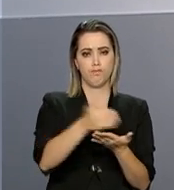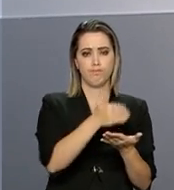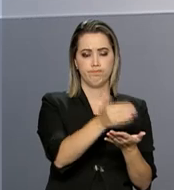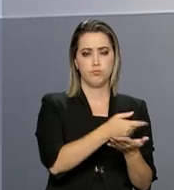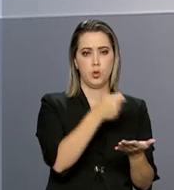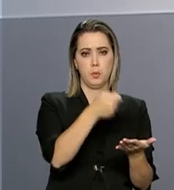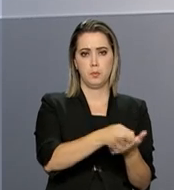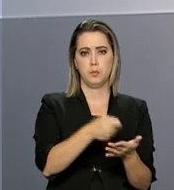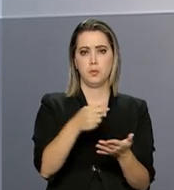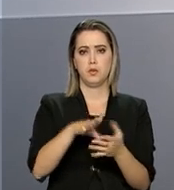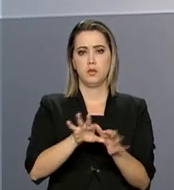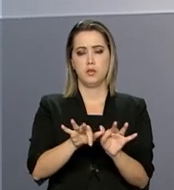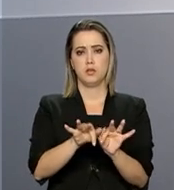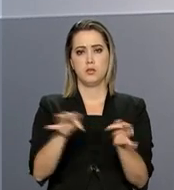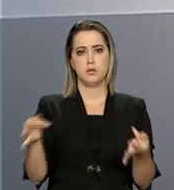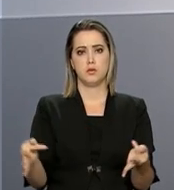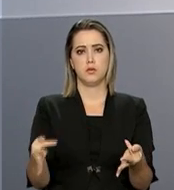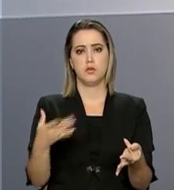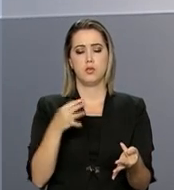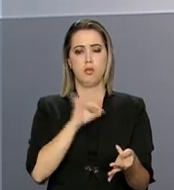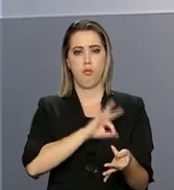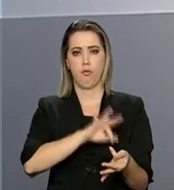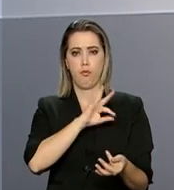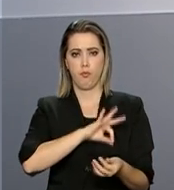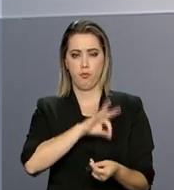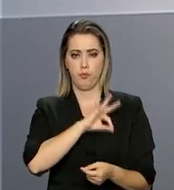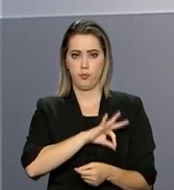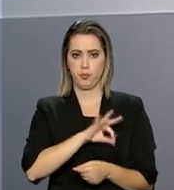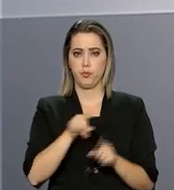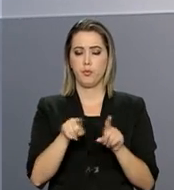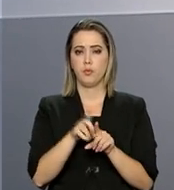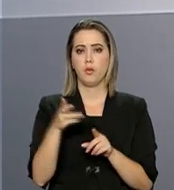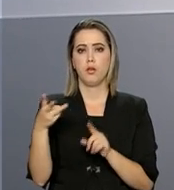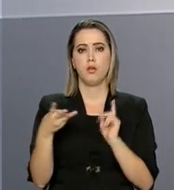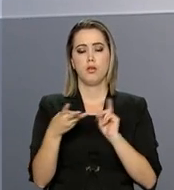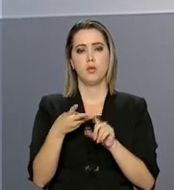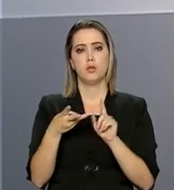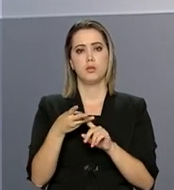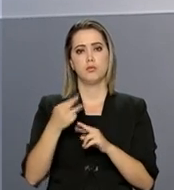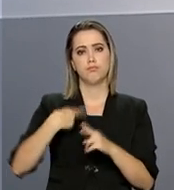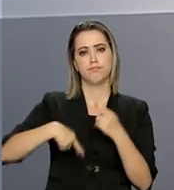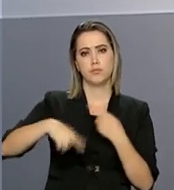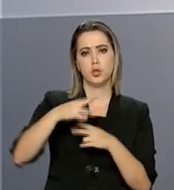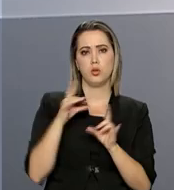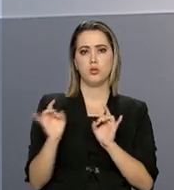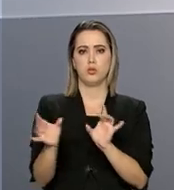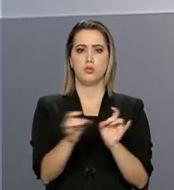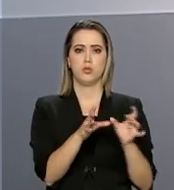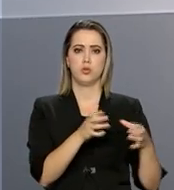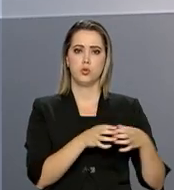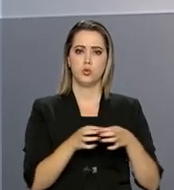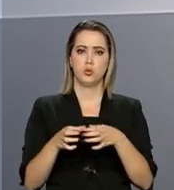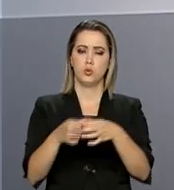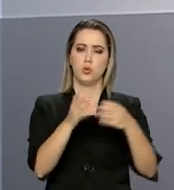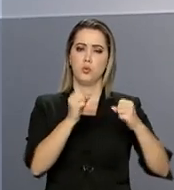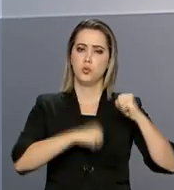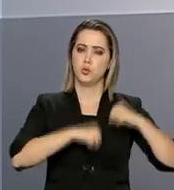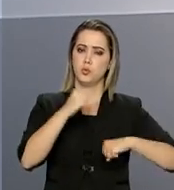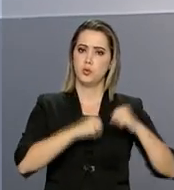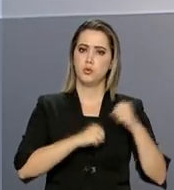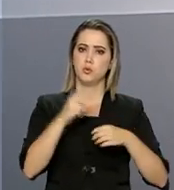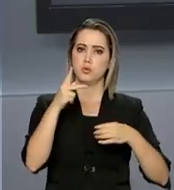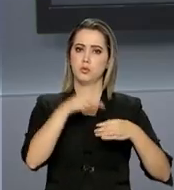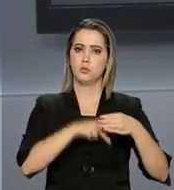ressarcimento da desoneração da folha de salários e com a terceira rodada de licitação de áreas de produção de